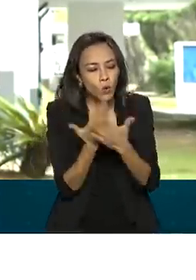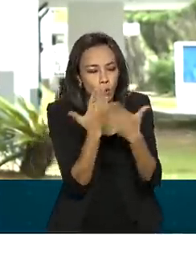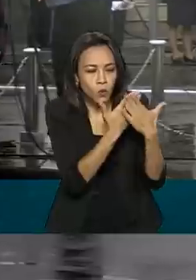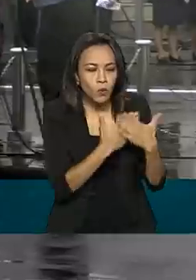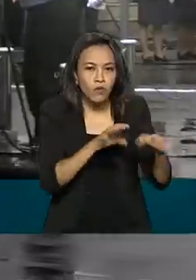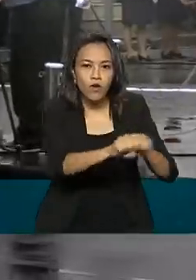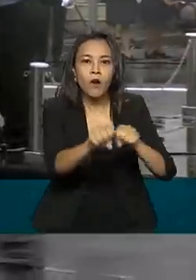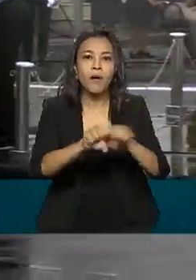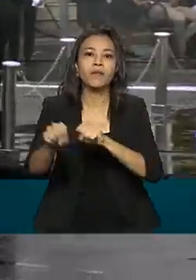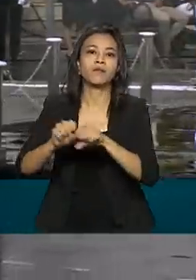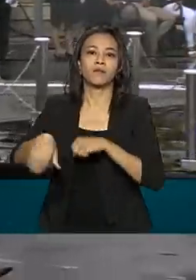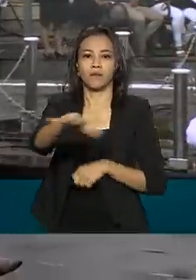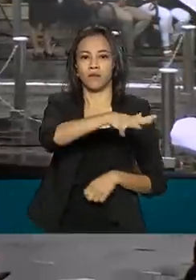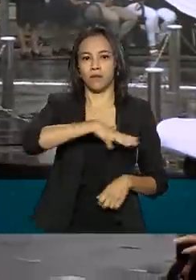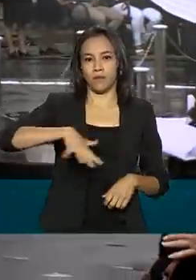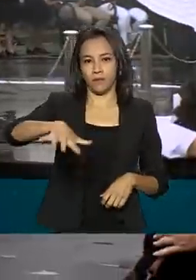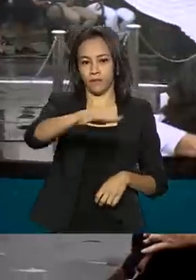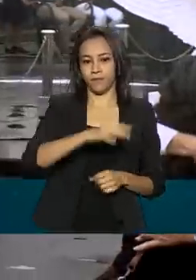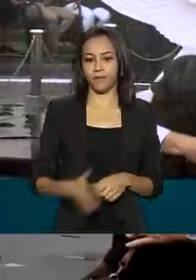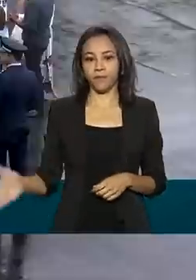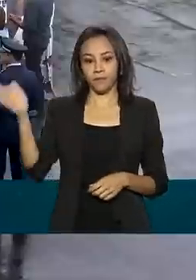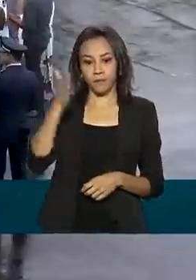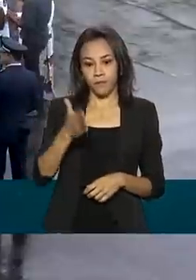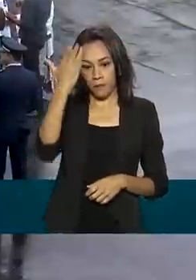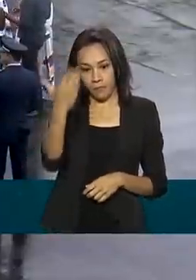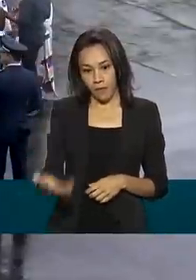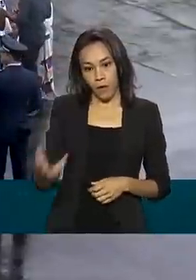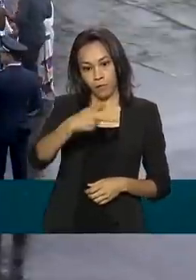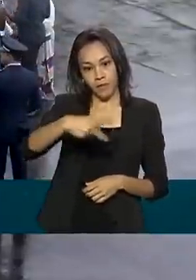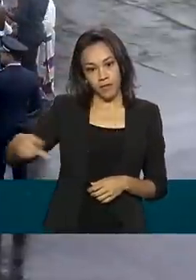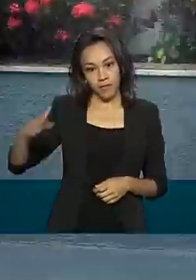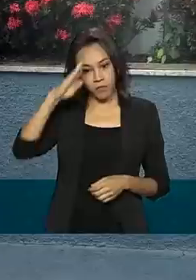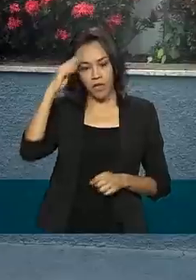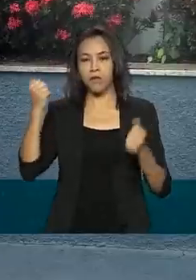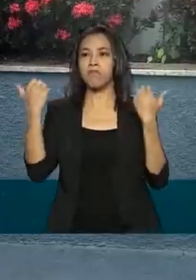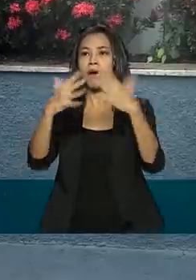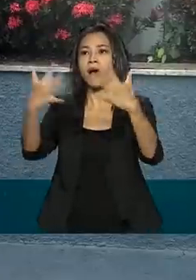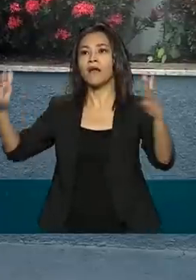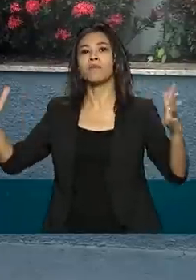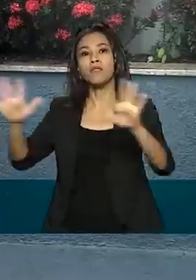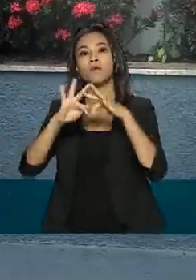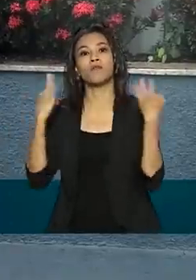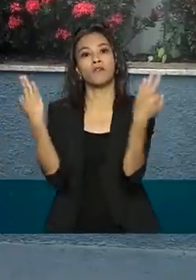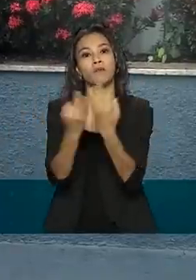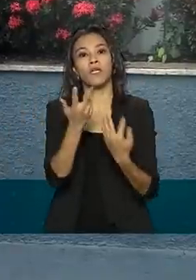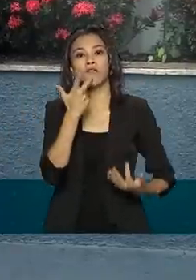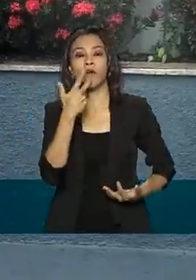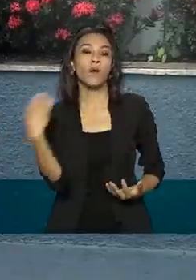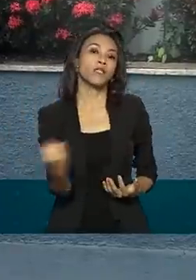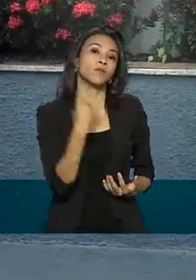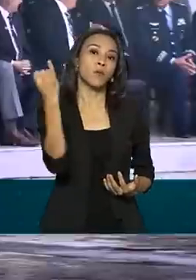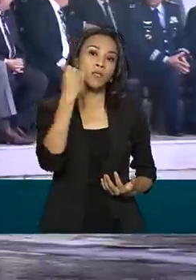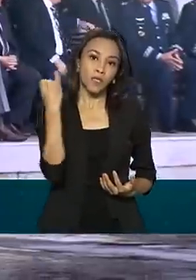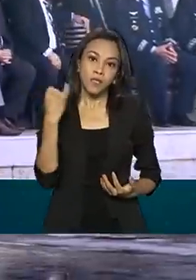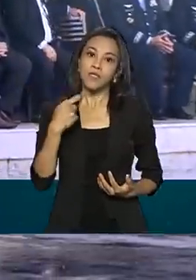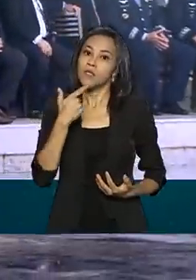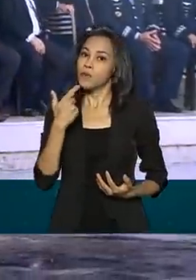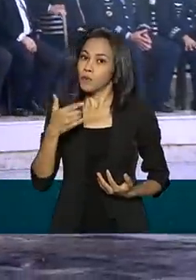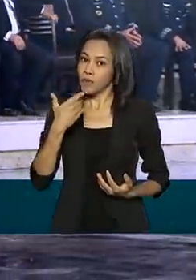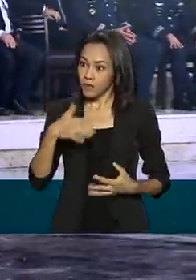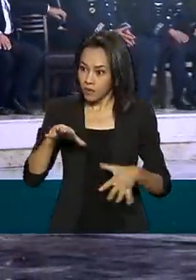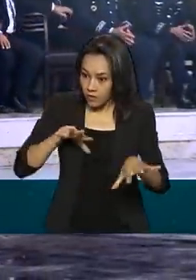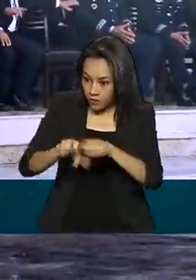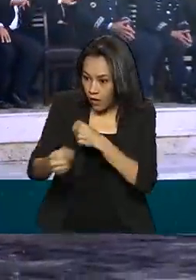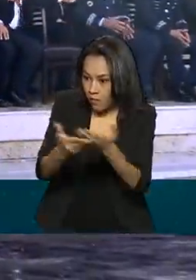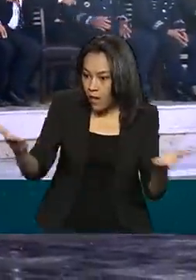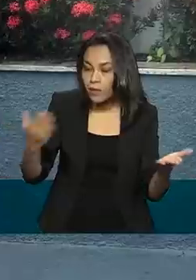aeronáutica. O presidente Jair Bolsonaro parabenizou as famílias e falou sobre a importância dos recém-formados para as Forças